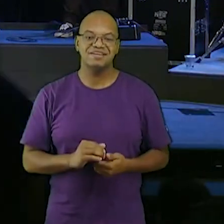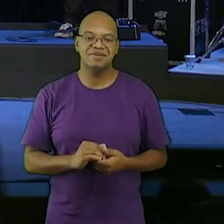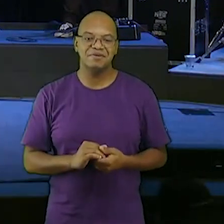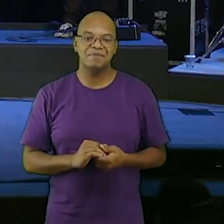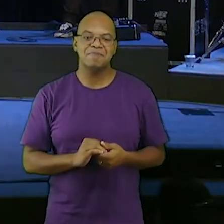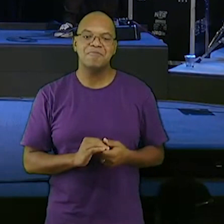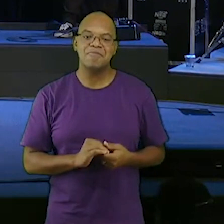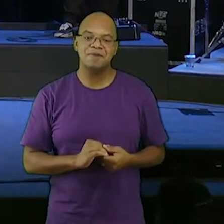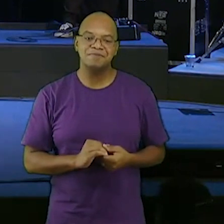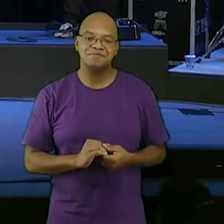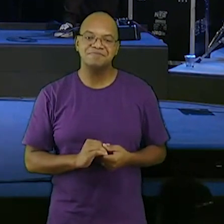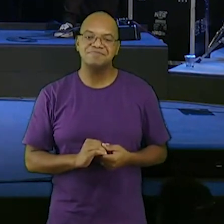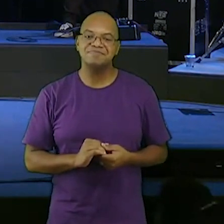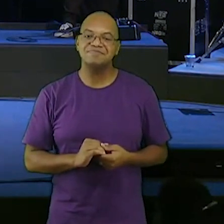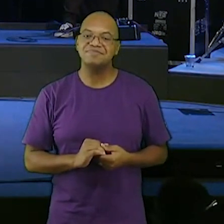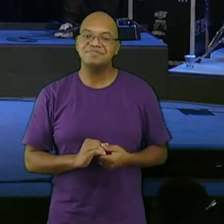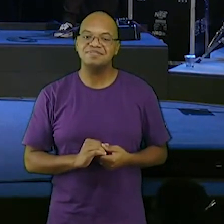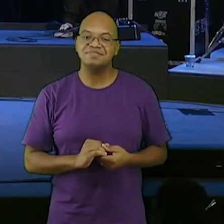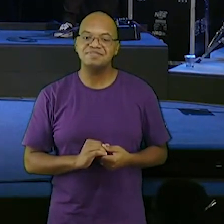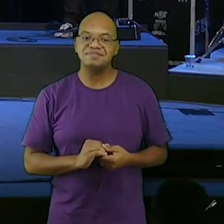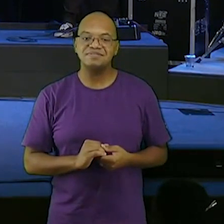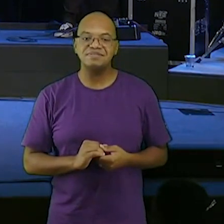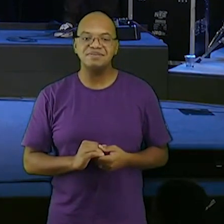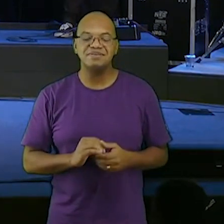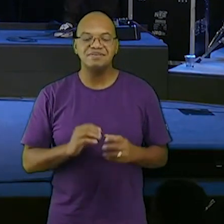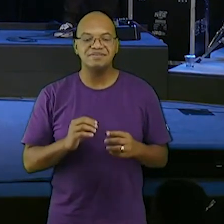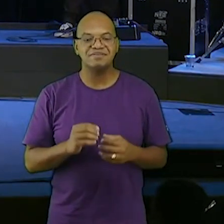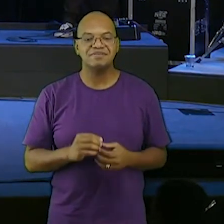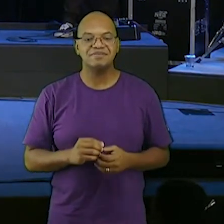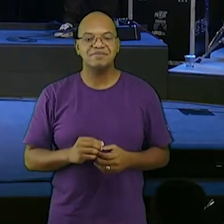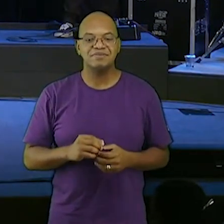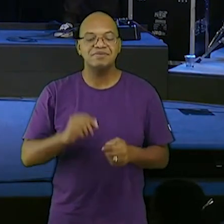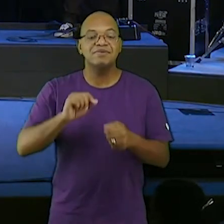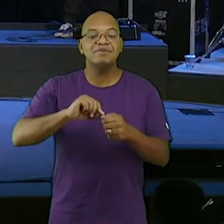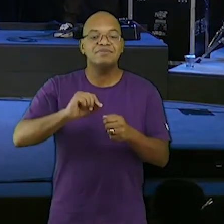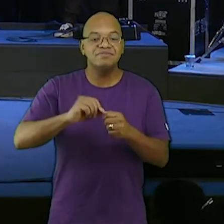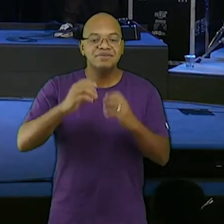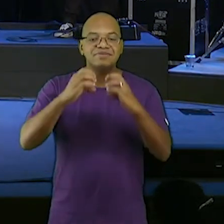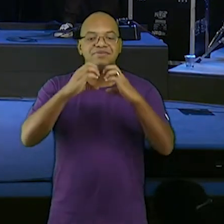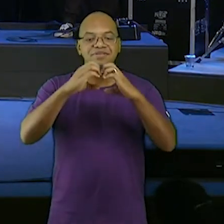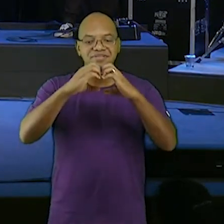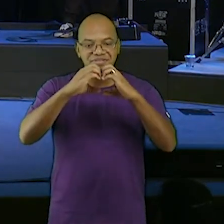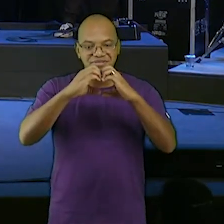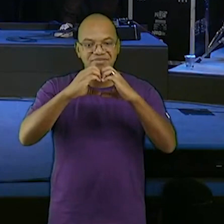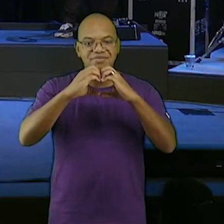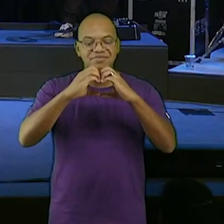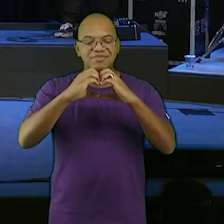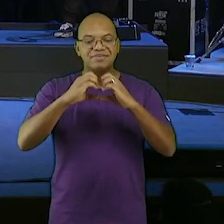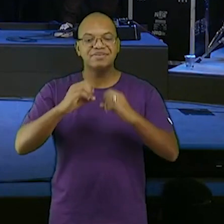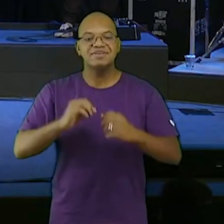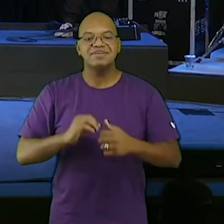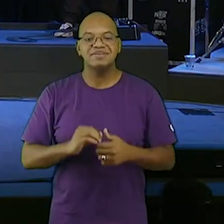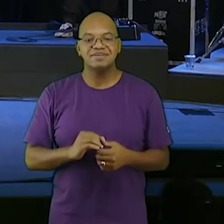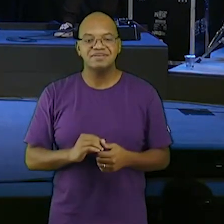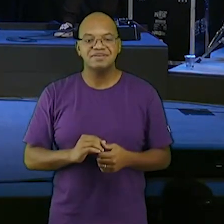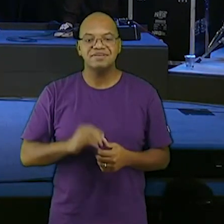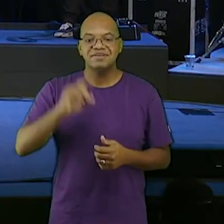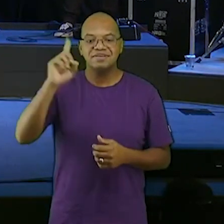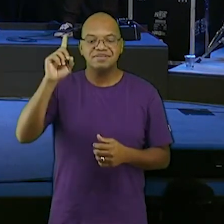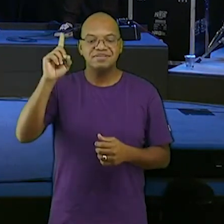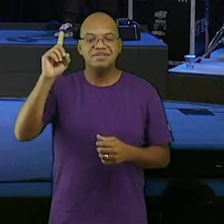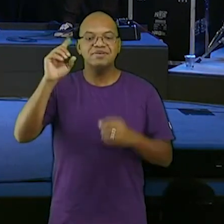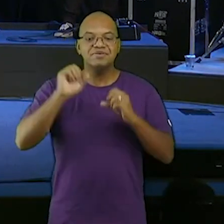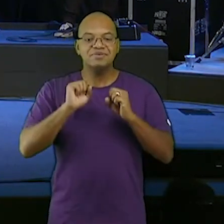vamos fazer junto então faz o coraçãozinho para mim faz o coraçãozinho assim fala assim Deus te ama